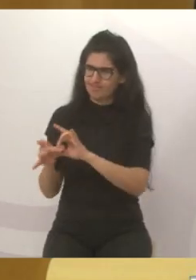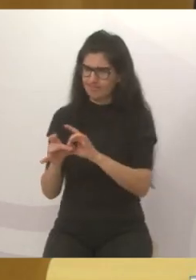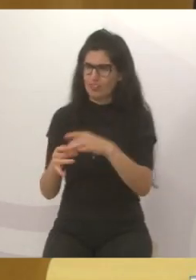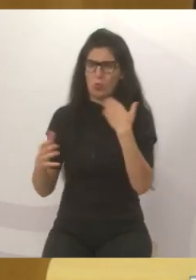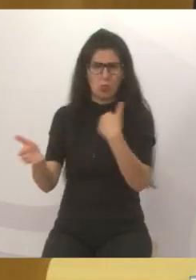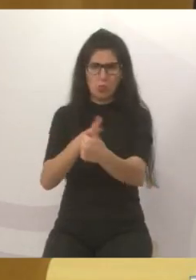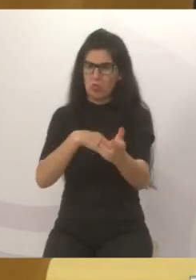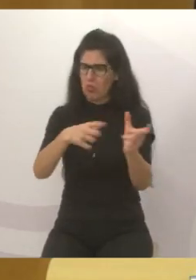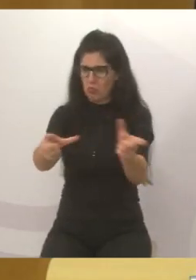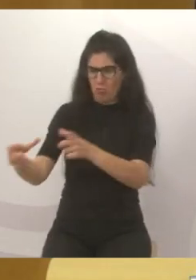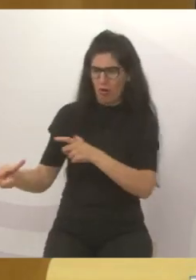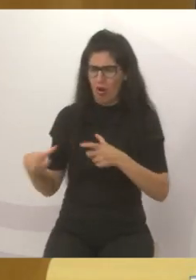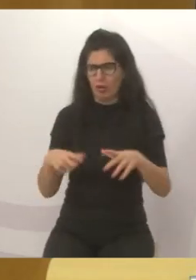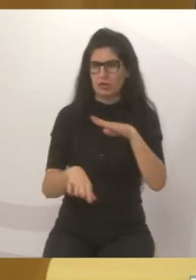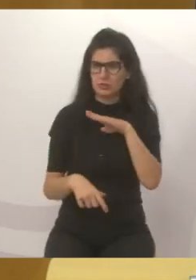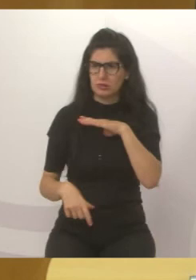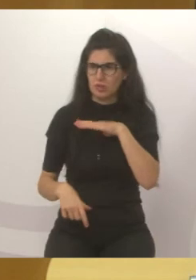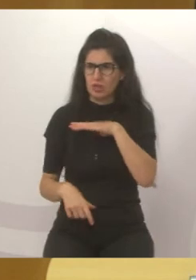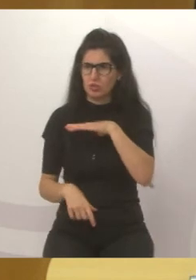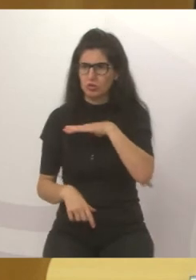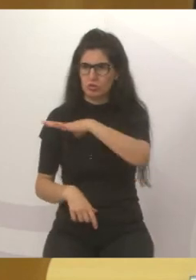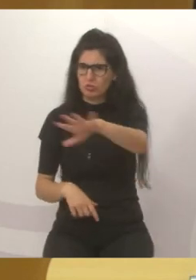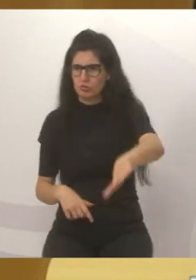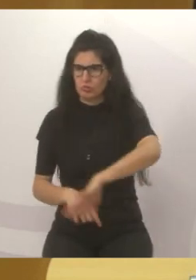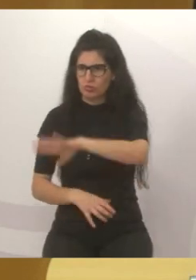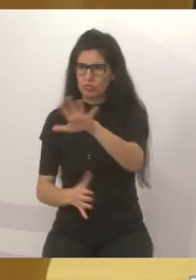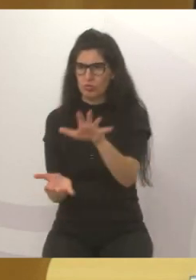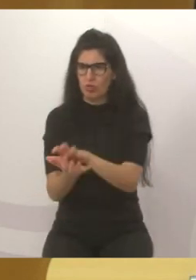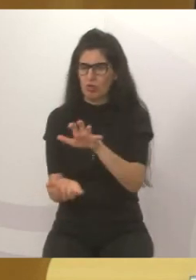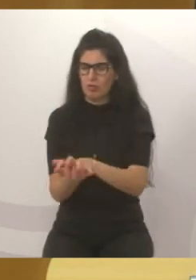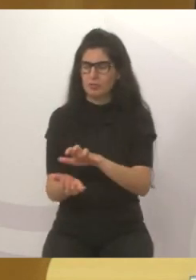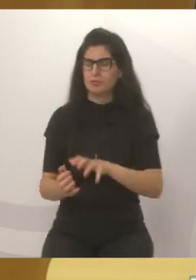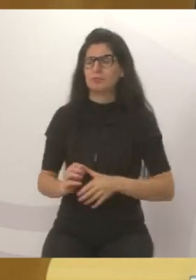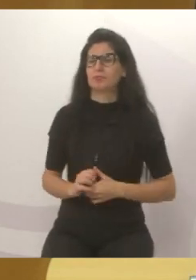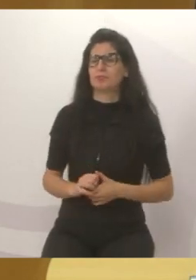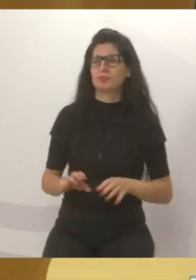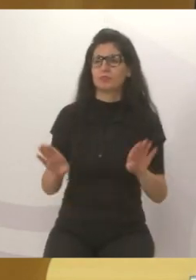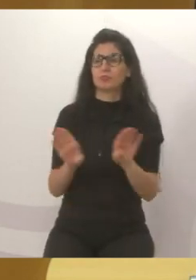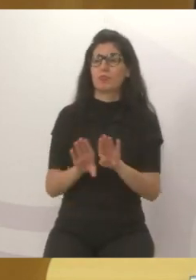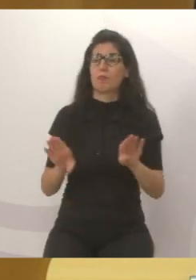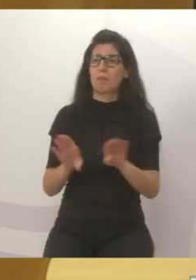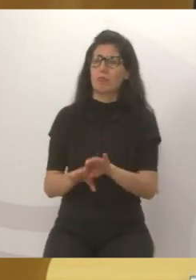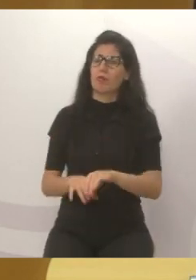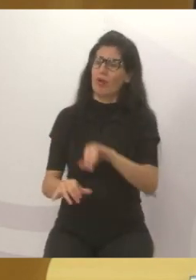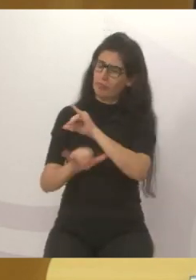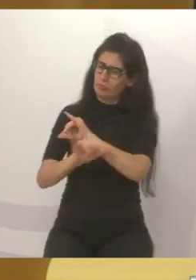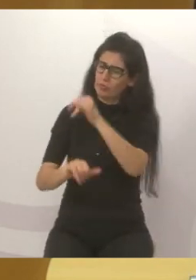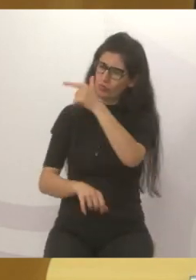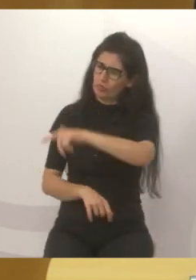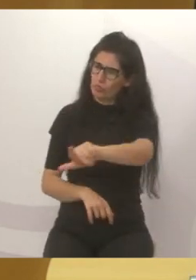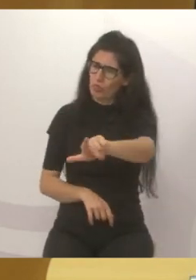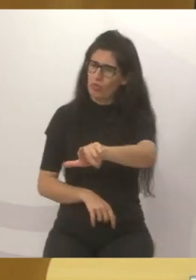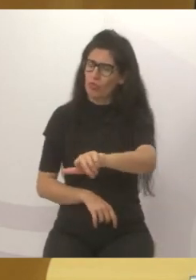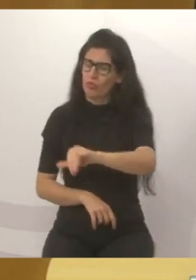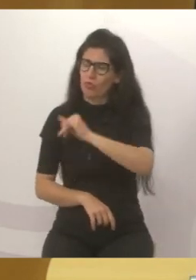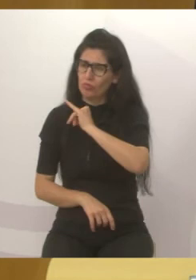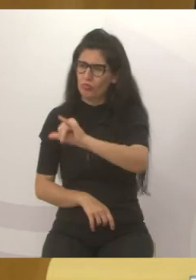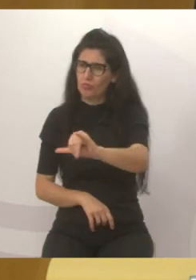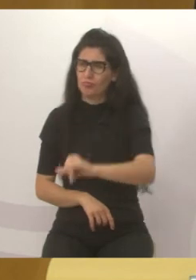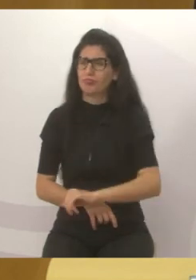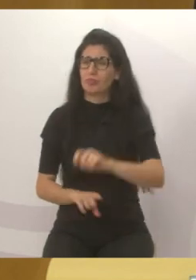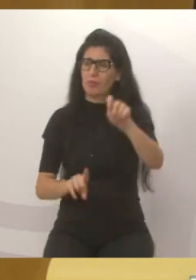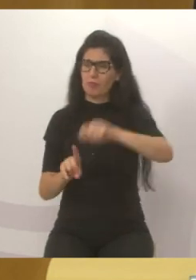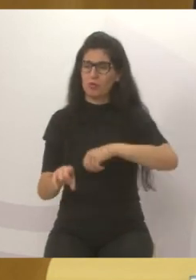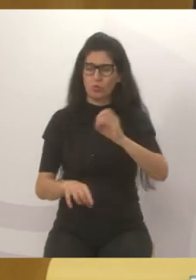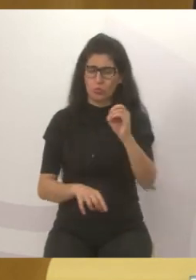é canto da cidade de Jacareí. Quero deixar aqui também, já registrado outra vez, no meu gabinete, outubro, nós